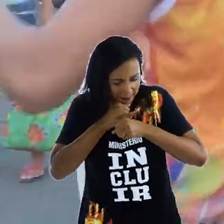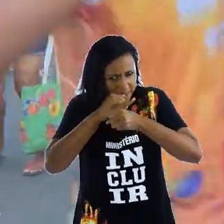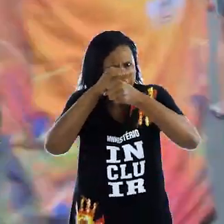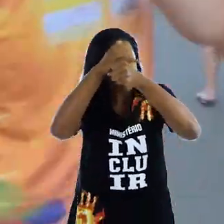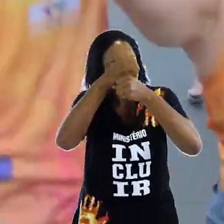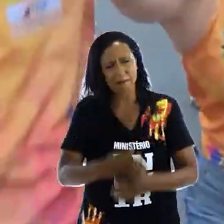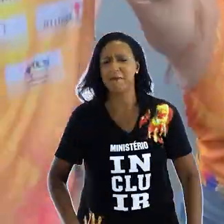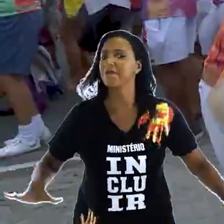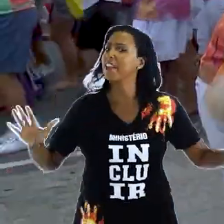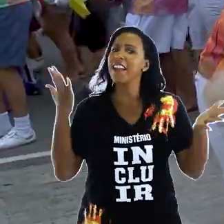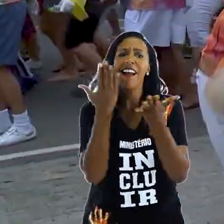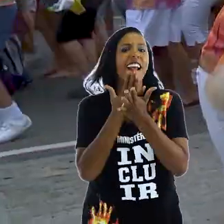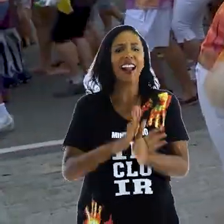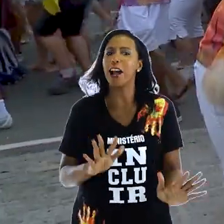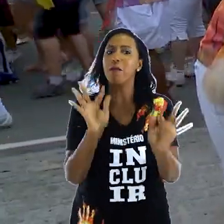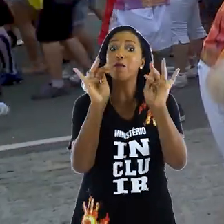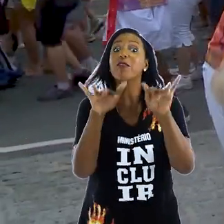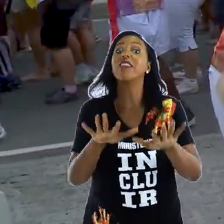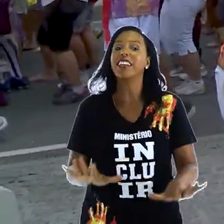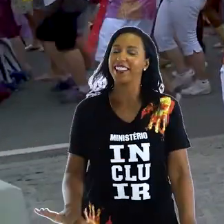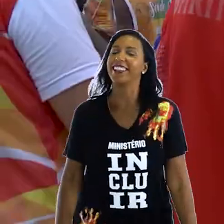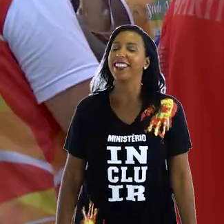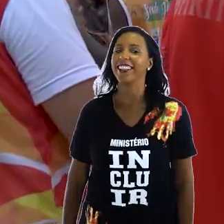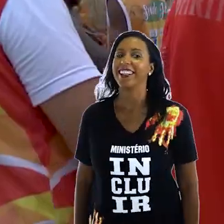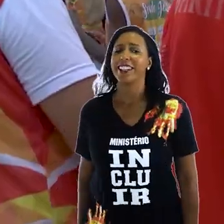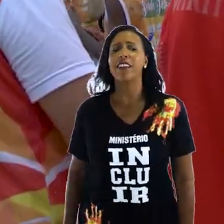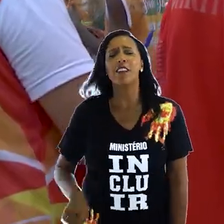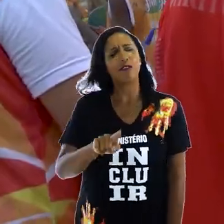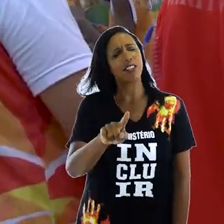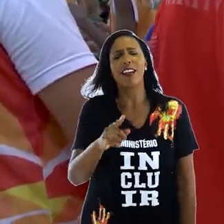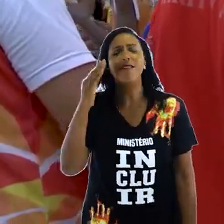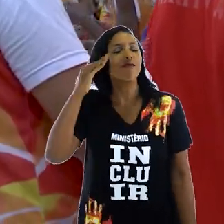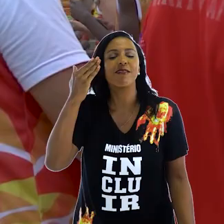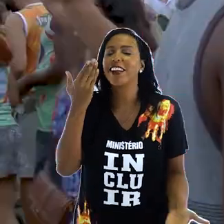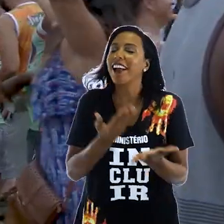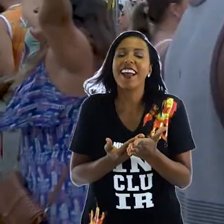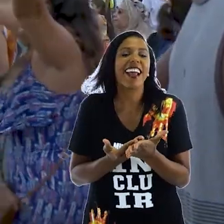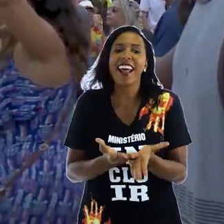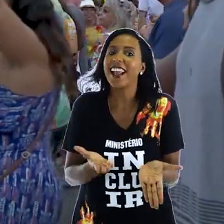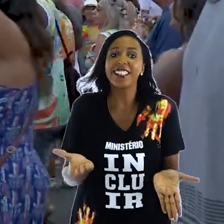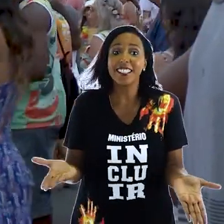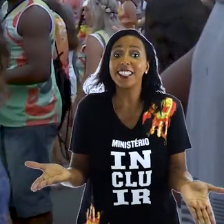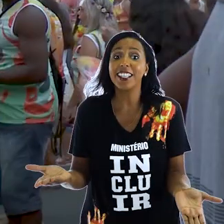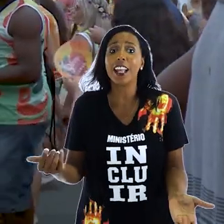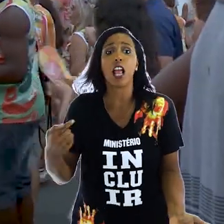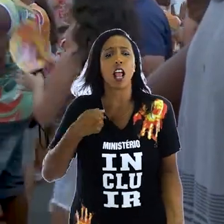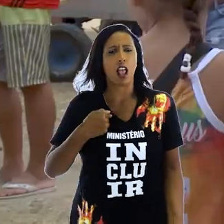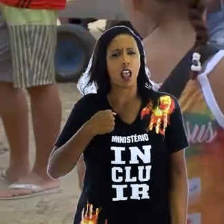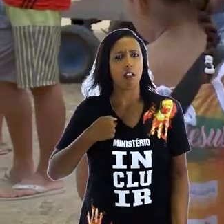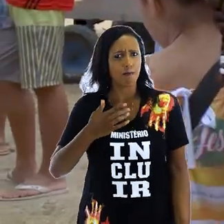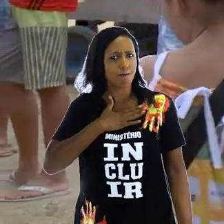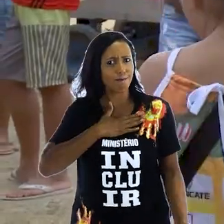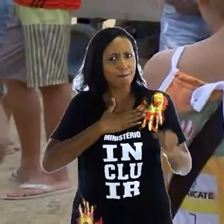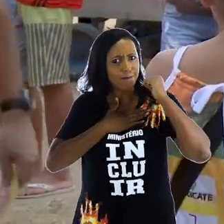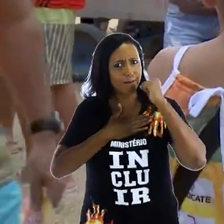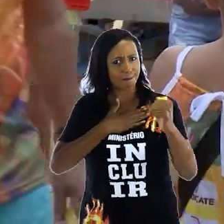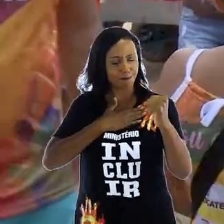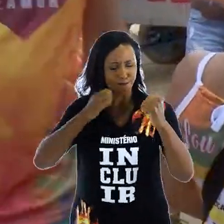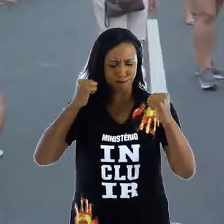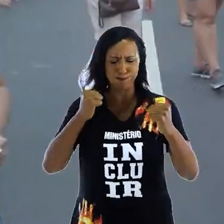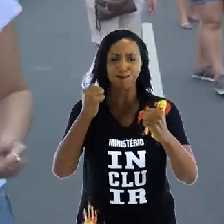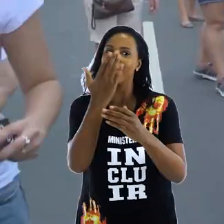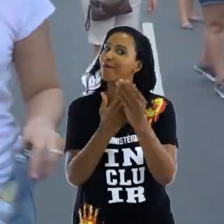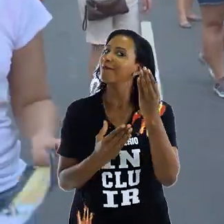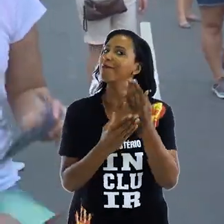Na tristeza do seu coração Basta crer, basta crer O